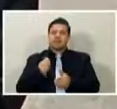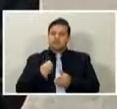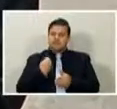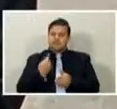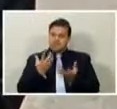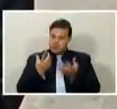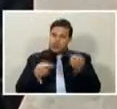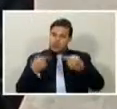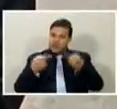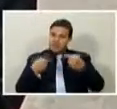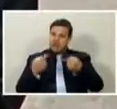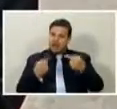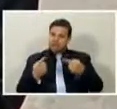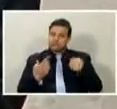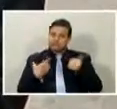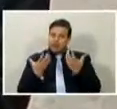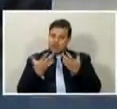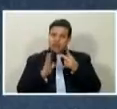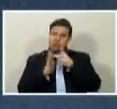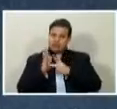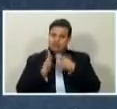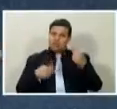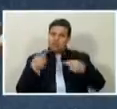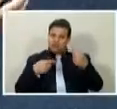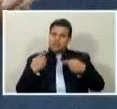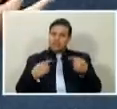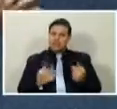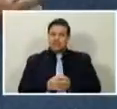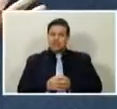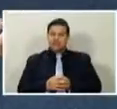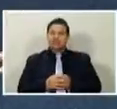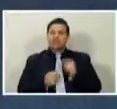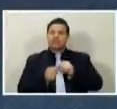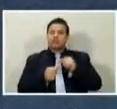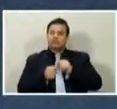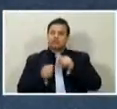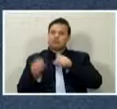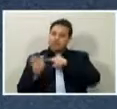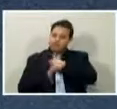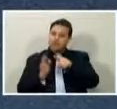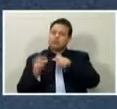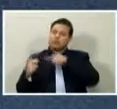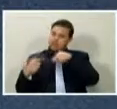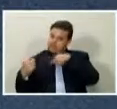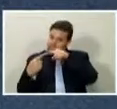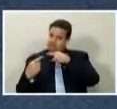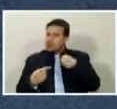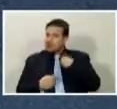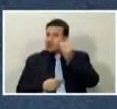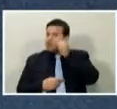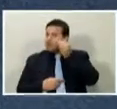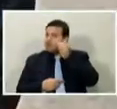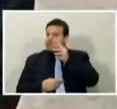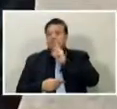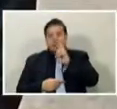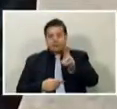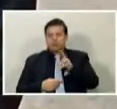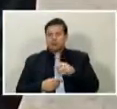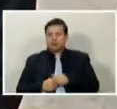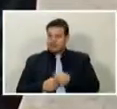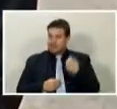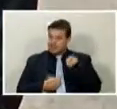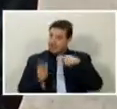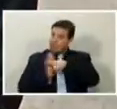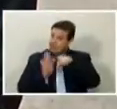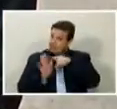debate, o eu quero nos debater o projeto. Então, queria pedir o seguinte, faça uma pergunta objetiva que eu tentarei responder quanto a dúvida do projeto. fiz umas 30 aqui.